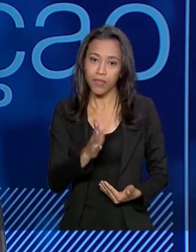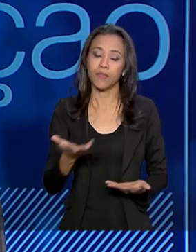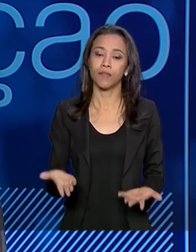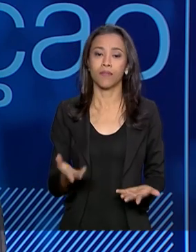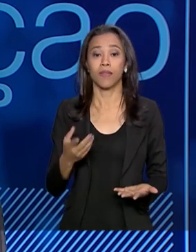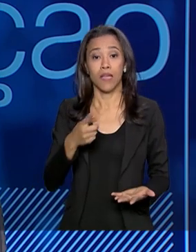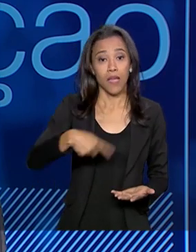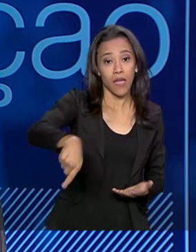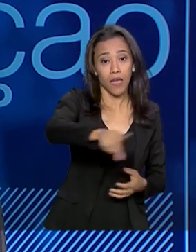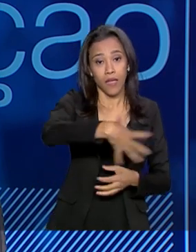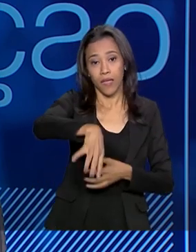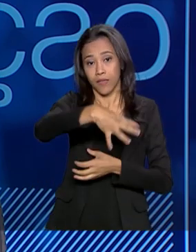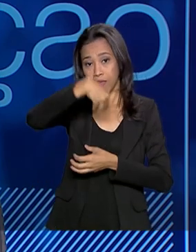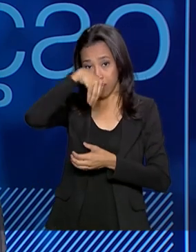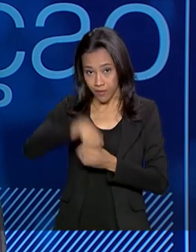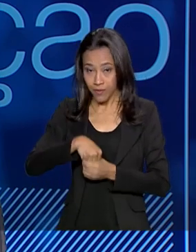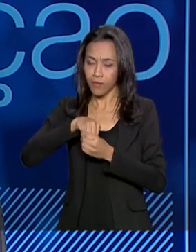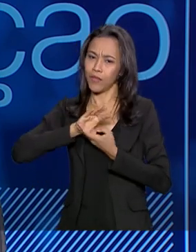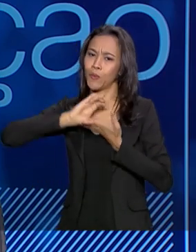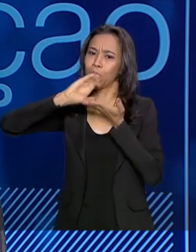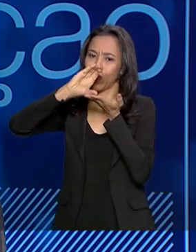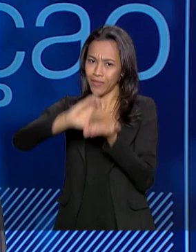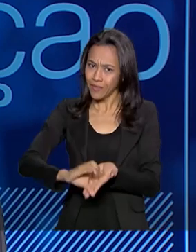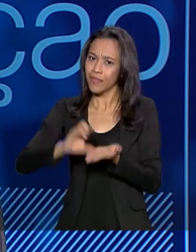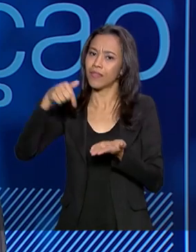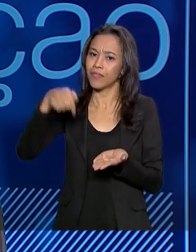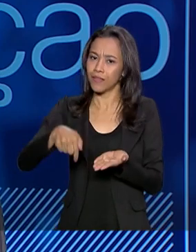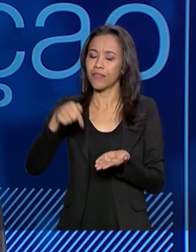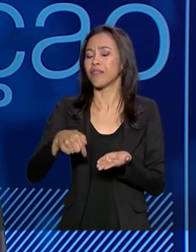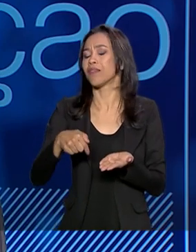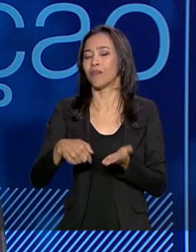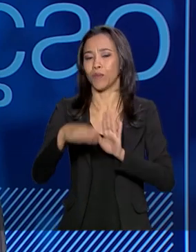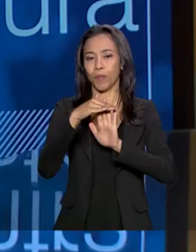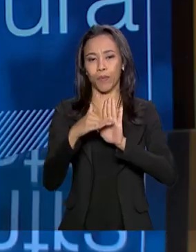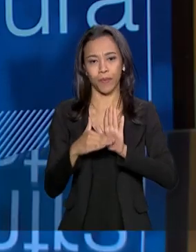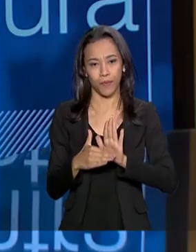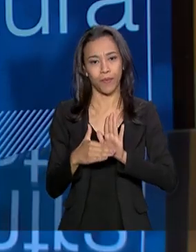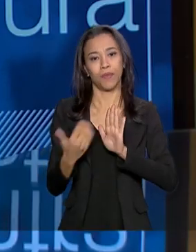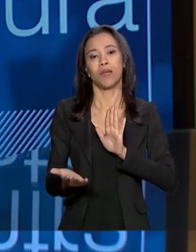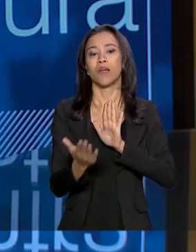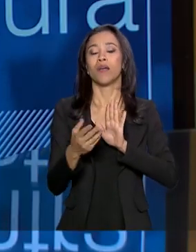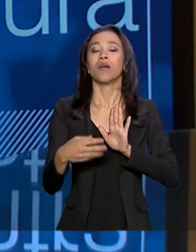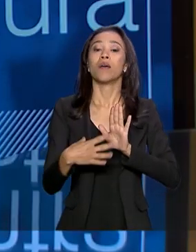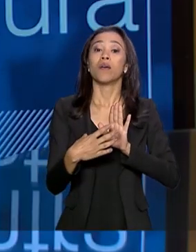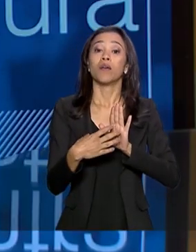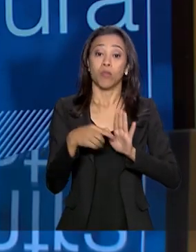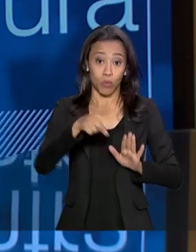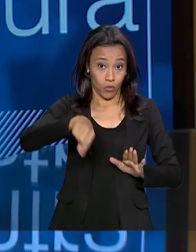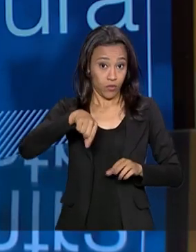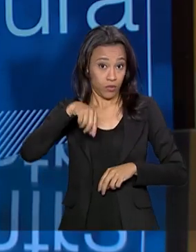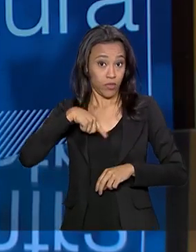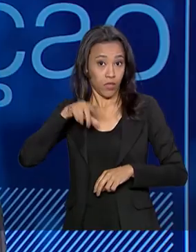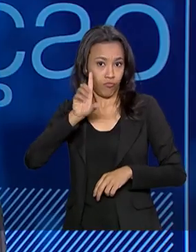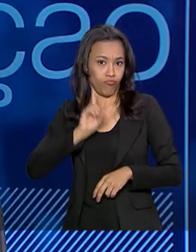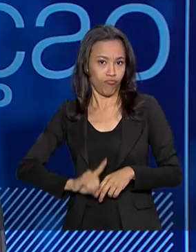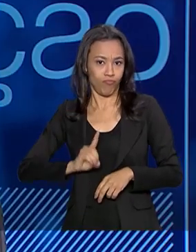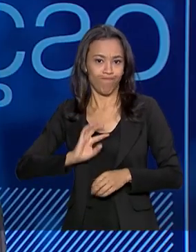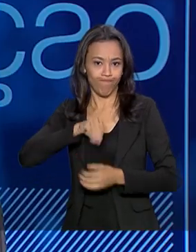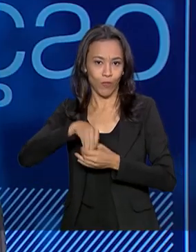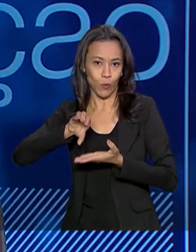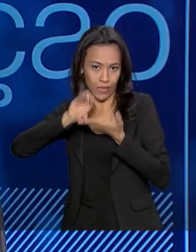que compõem o conselho do Programa de Investimentos. Os ministros têm assento no conselho? Isso.